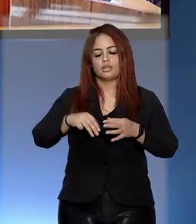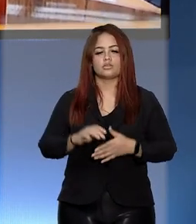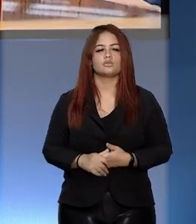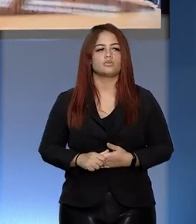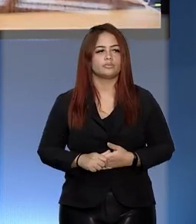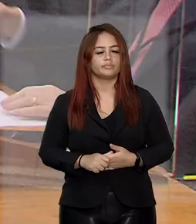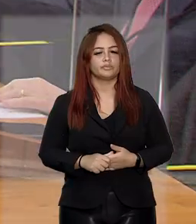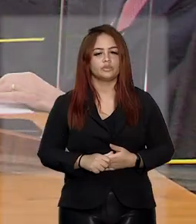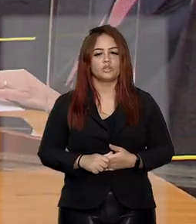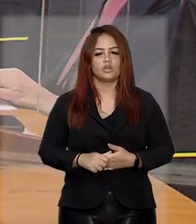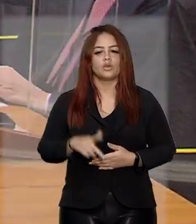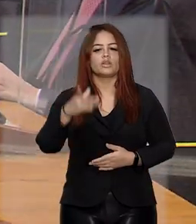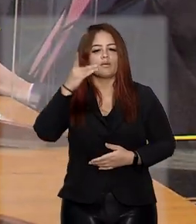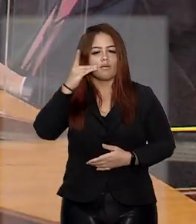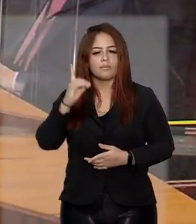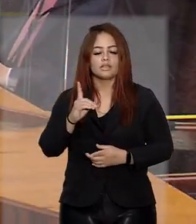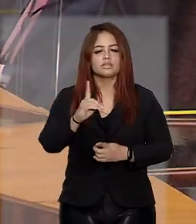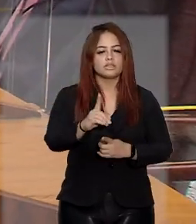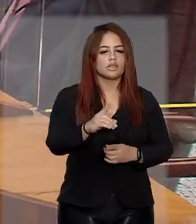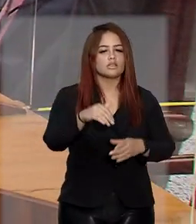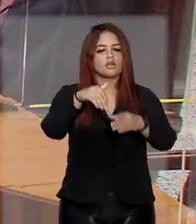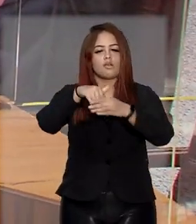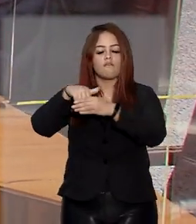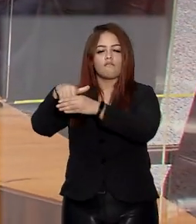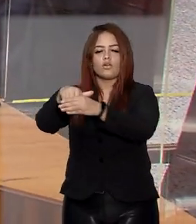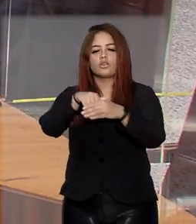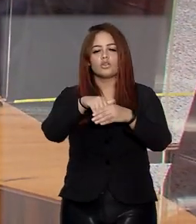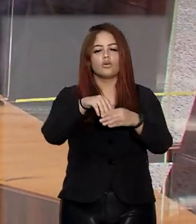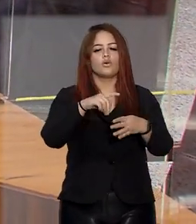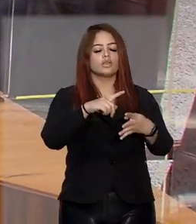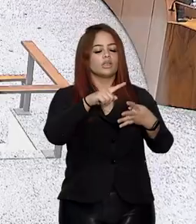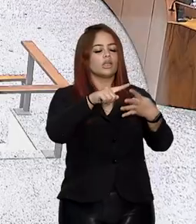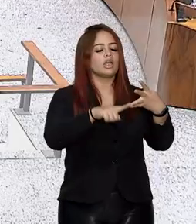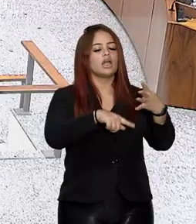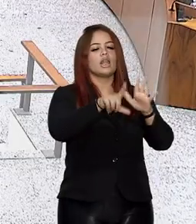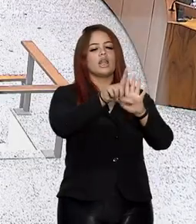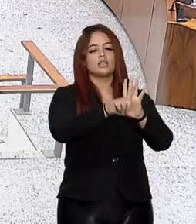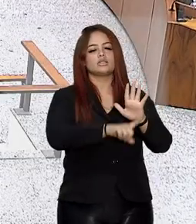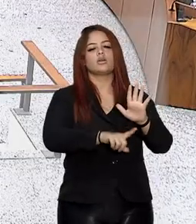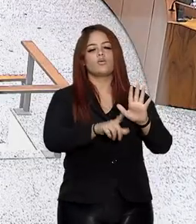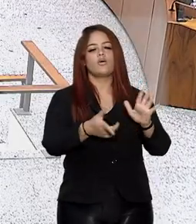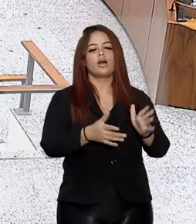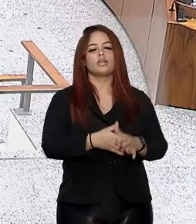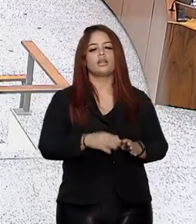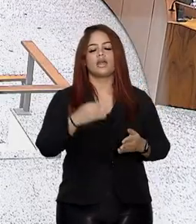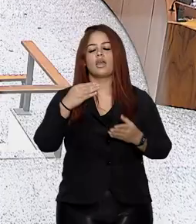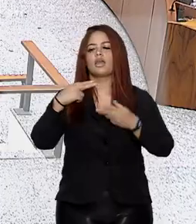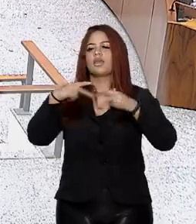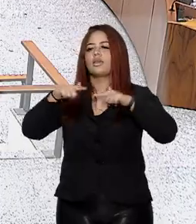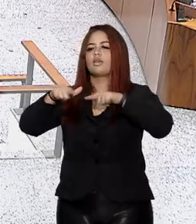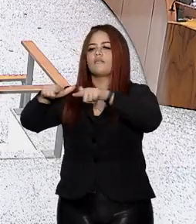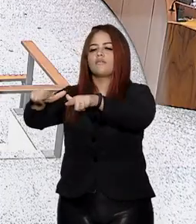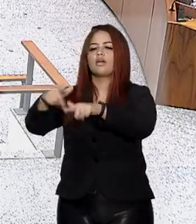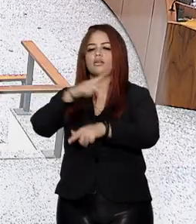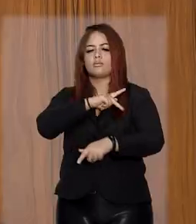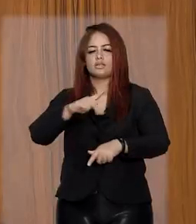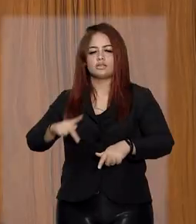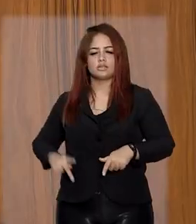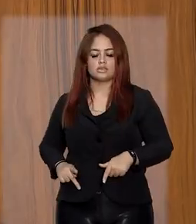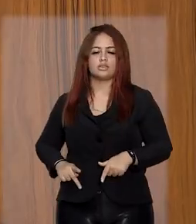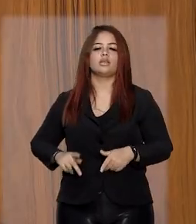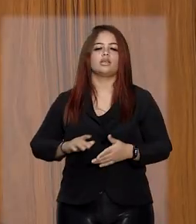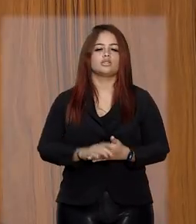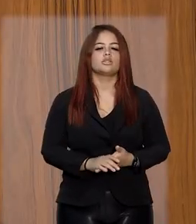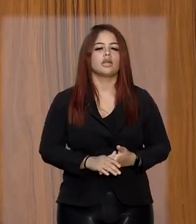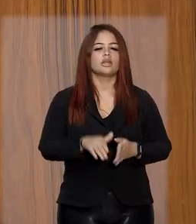presentes realizaram ainda a votação que resultou na lista quádrupla a ser enviada para o presidente da República, com os indicados